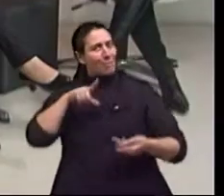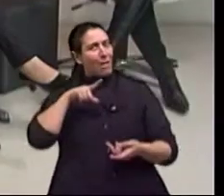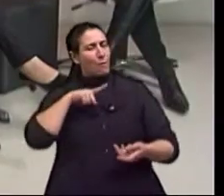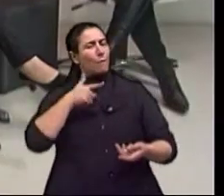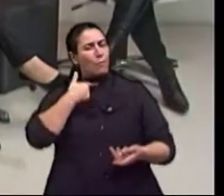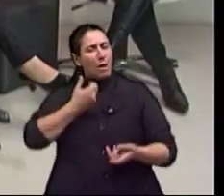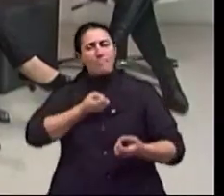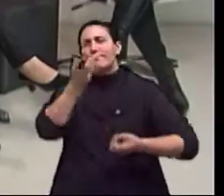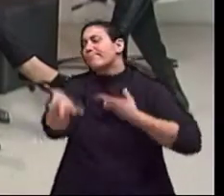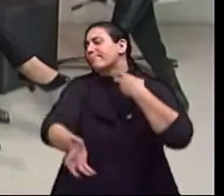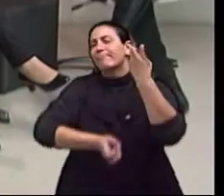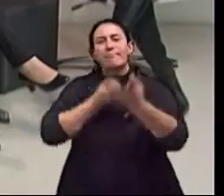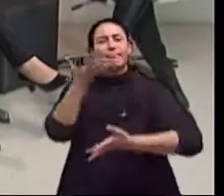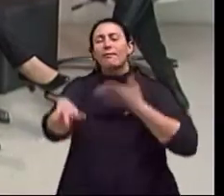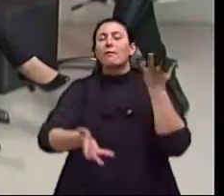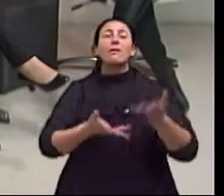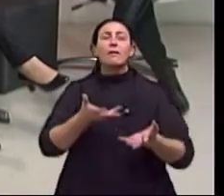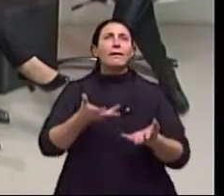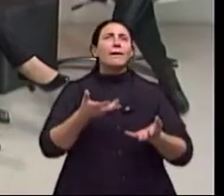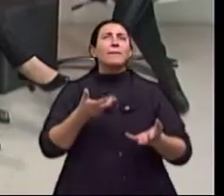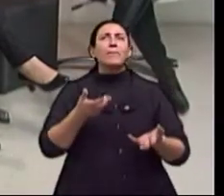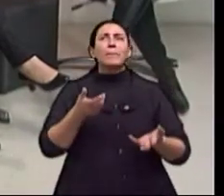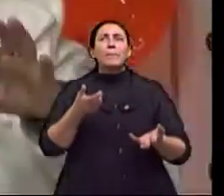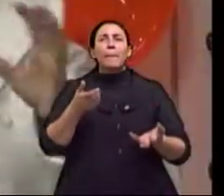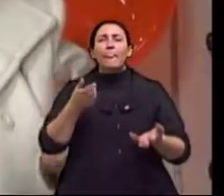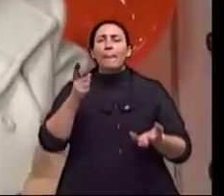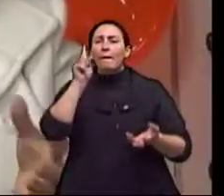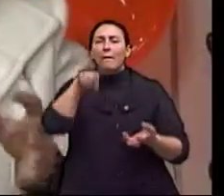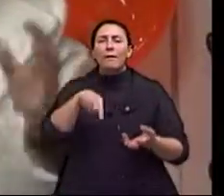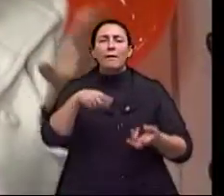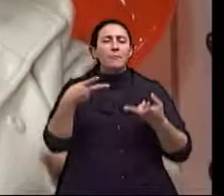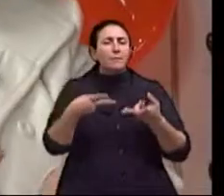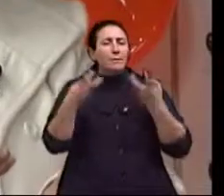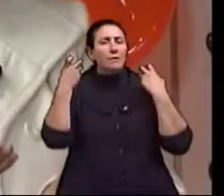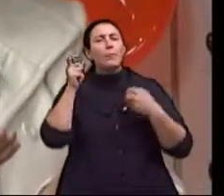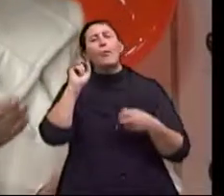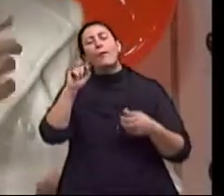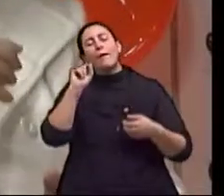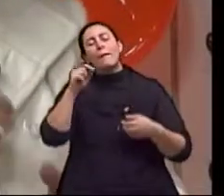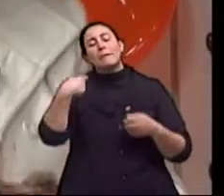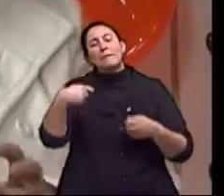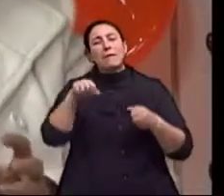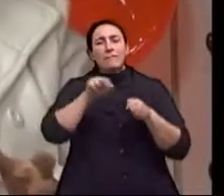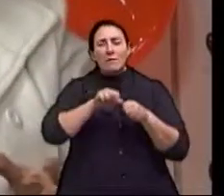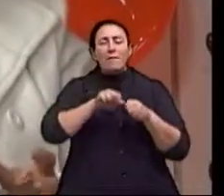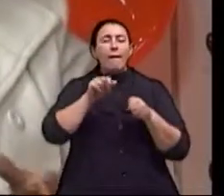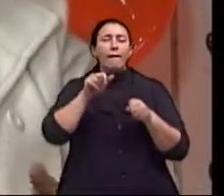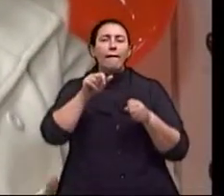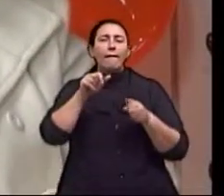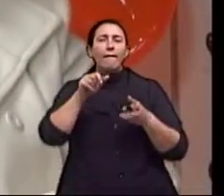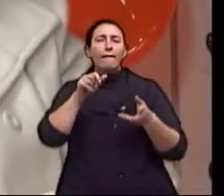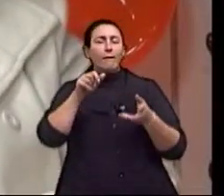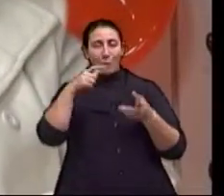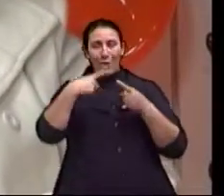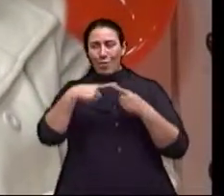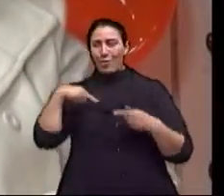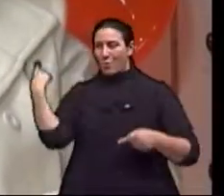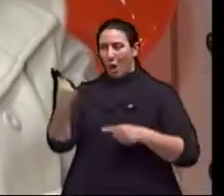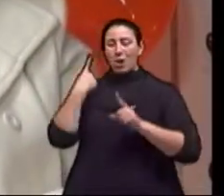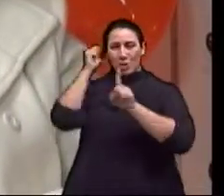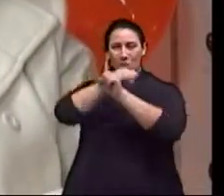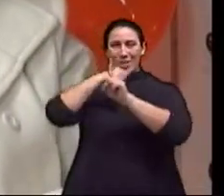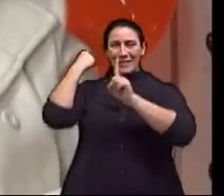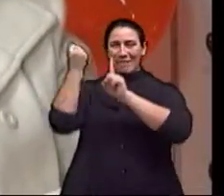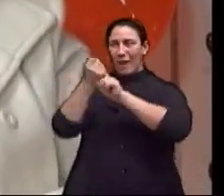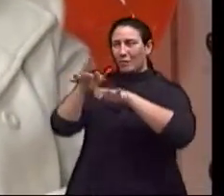de uma forma que determine um déficit. Porque existe no nosso imaginário social,